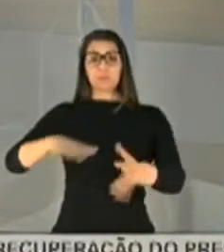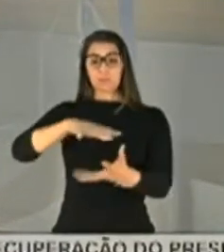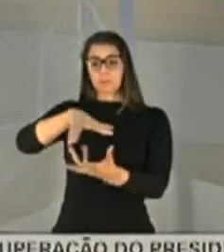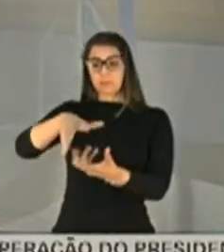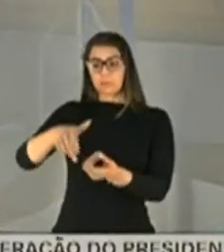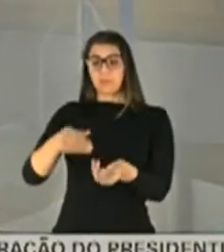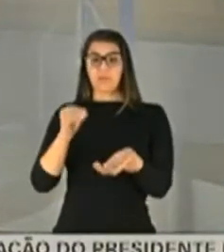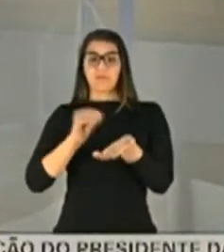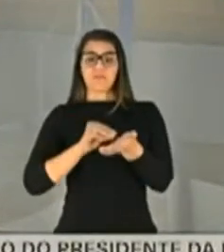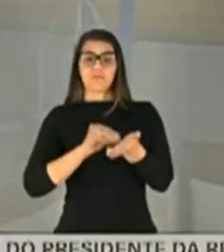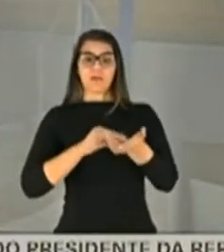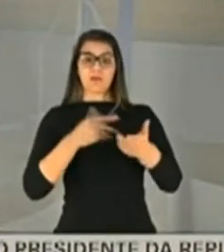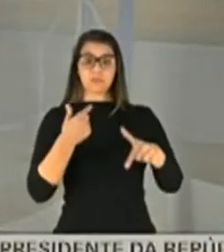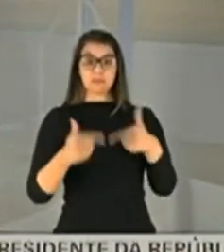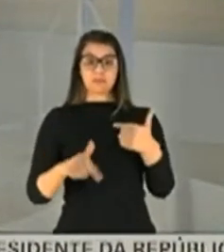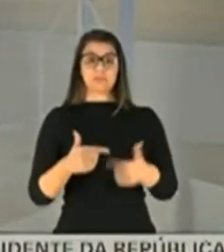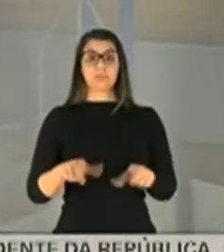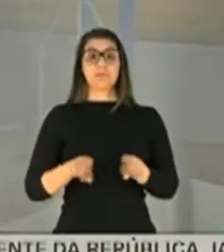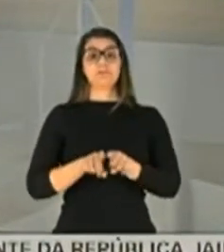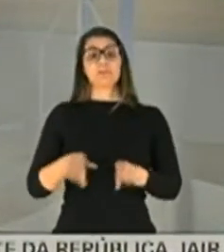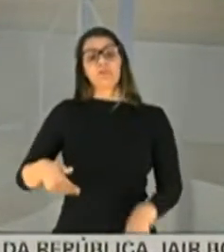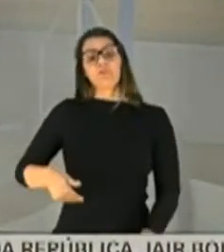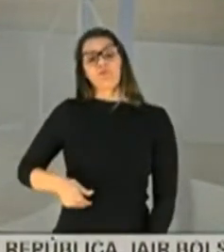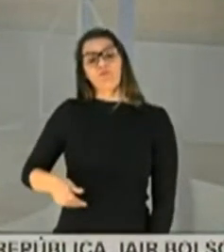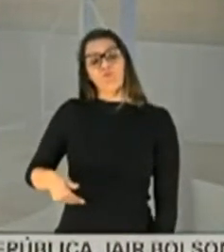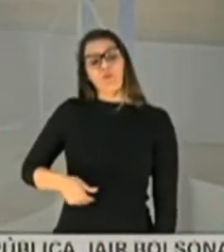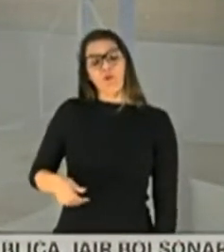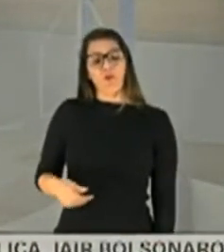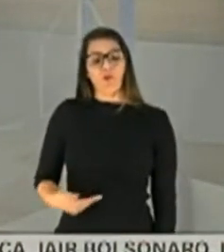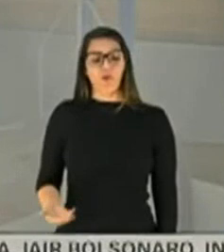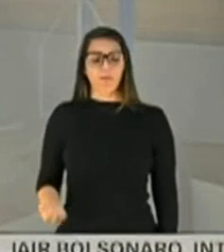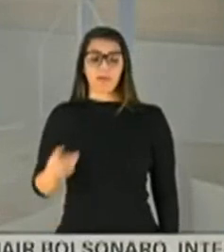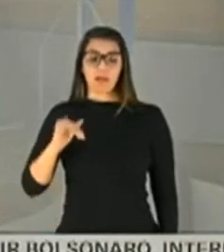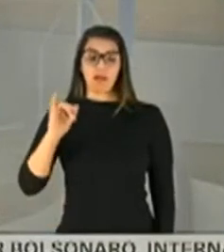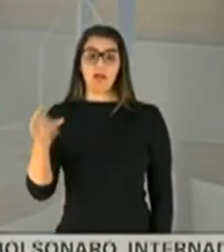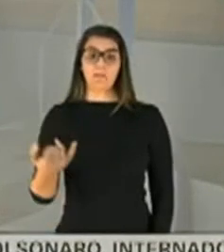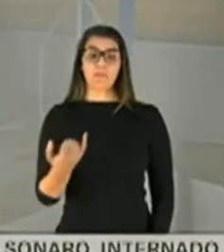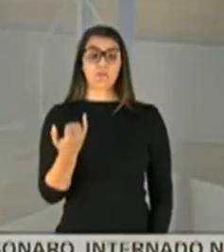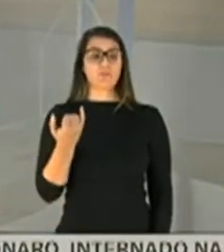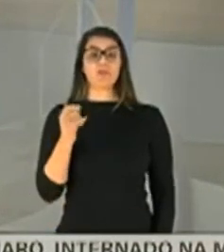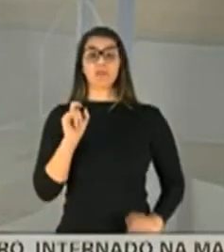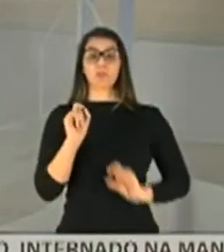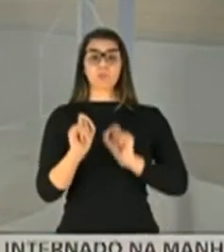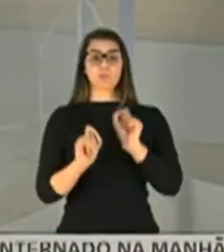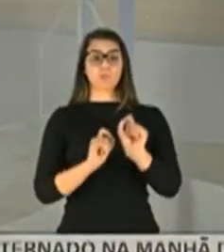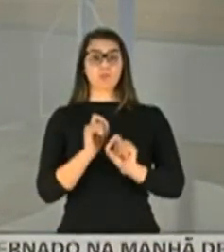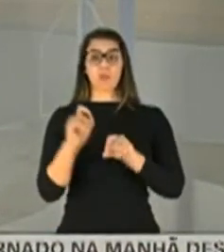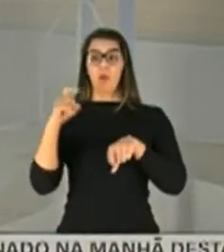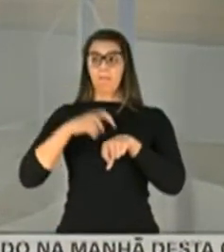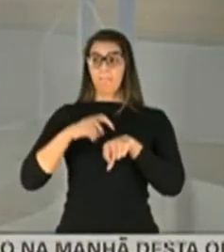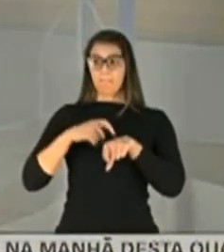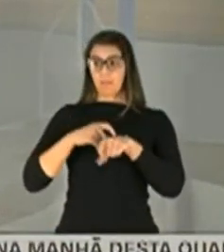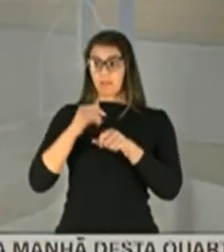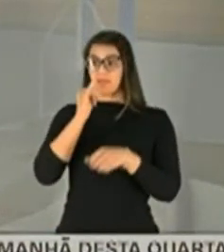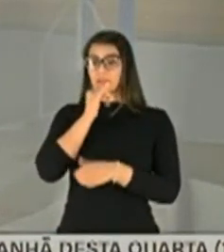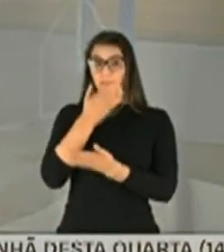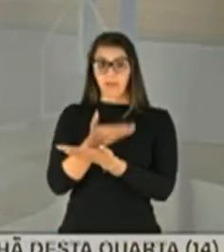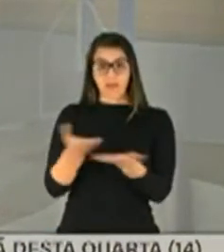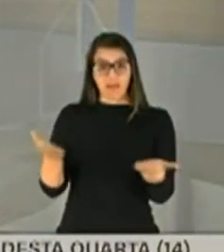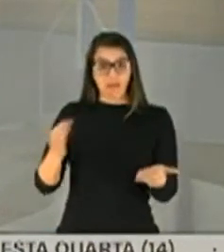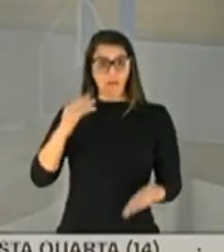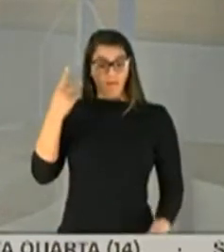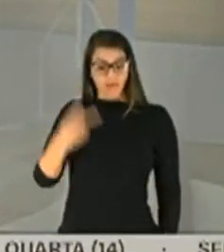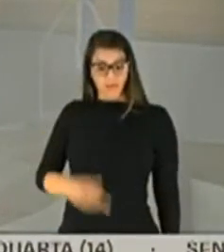alto e fome. E se aproveita, muitas vezes, de uma situação dessa de CPI,